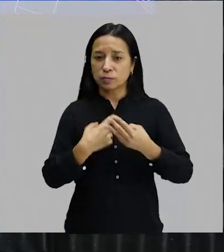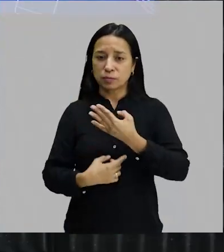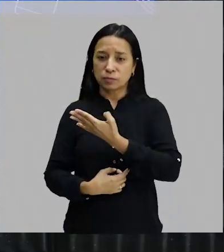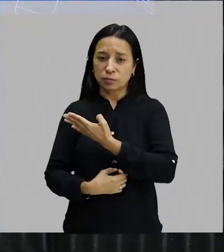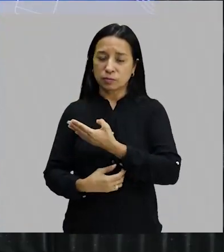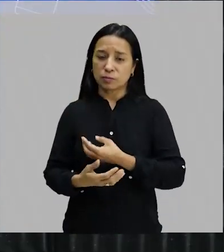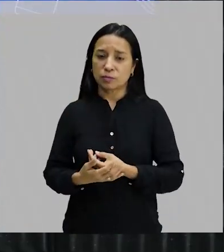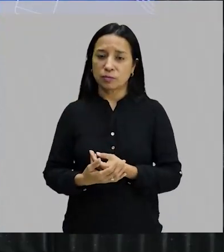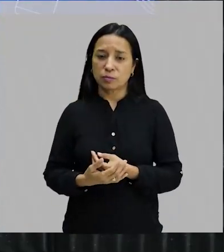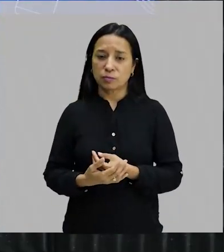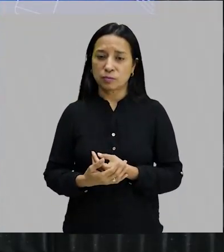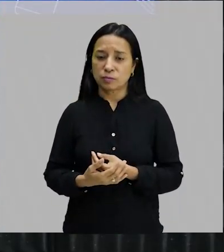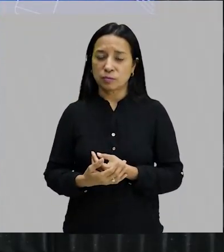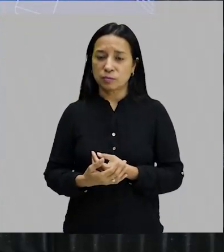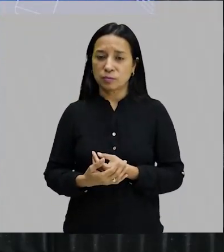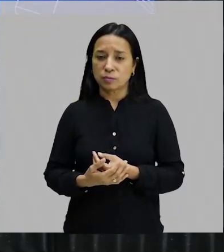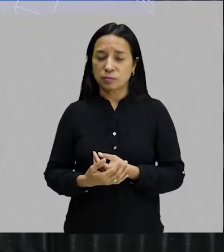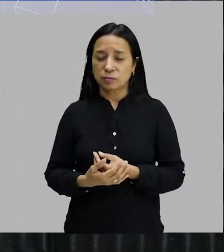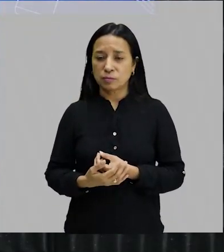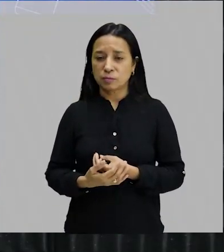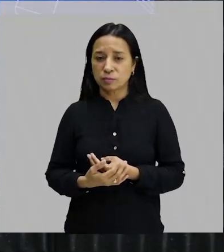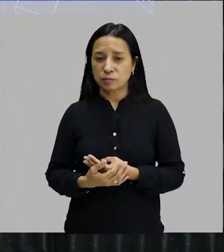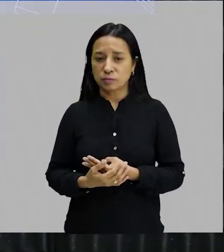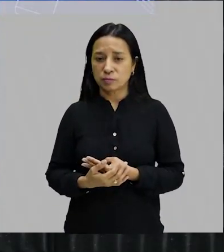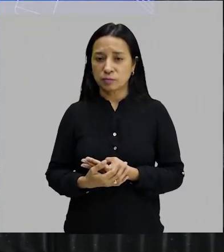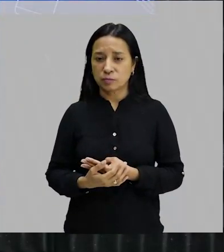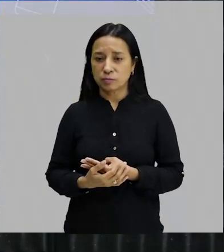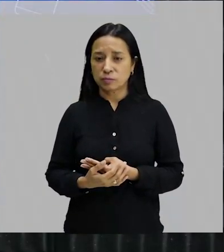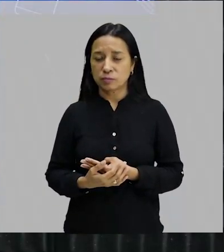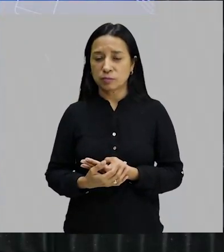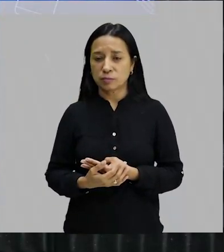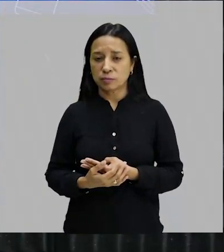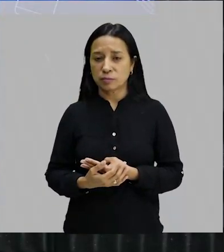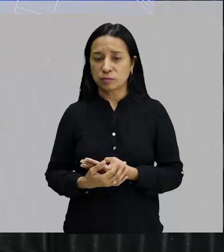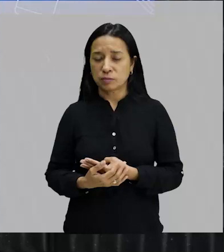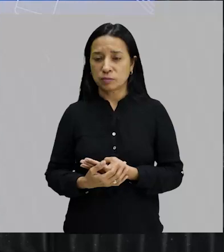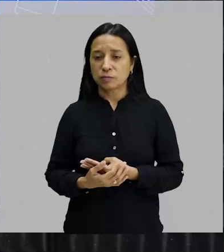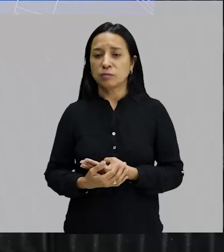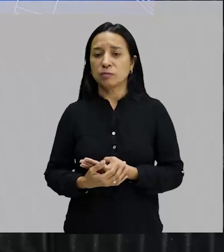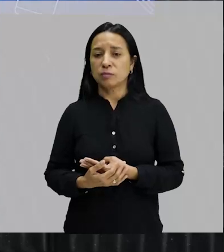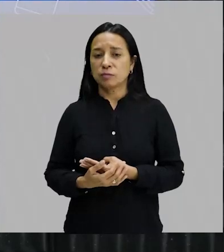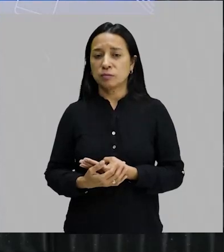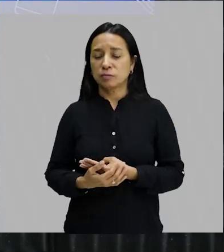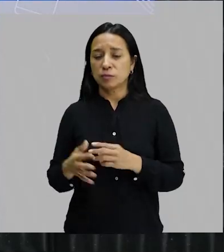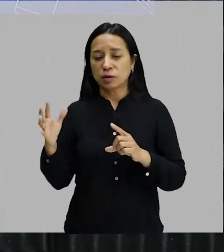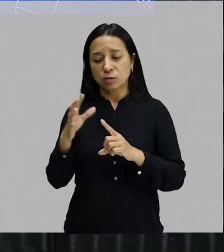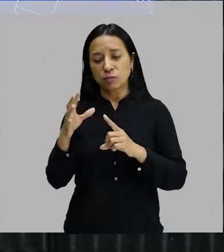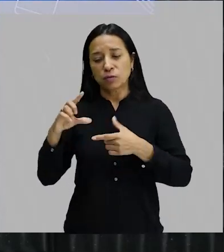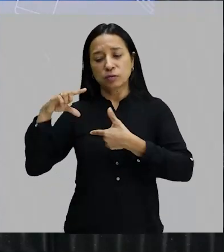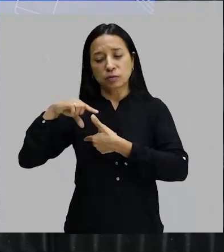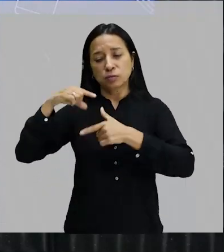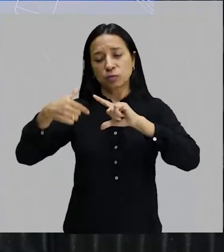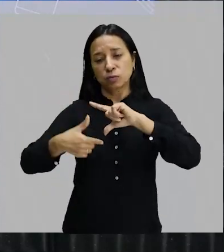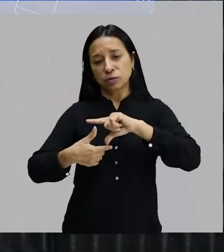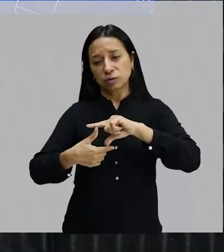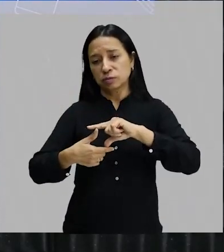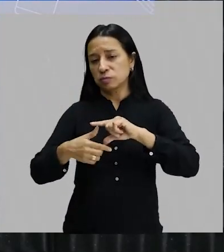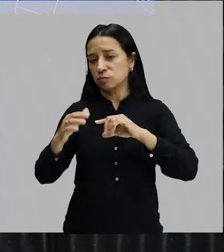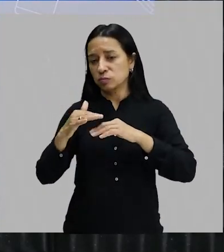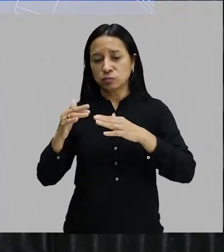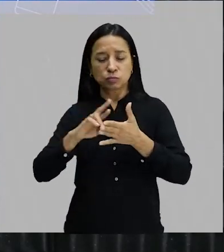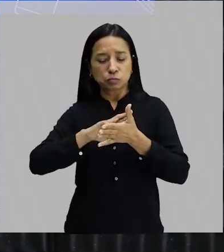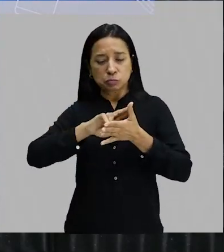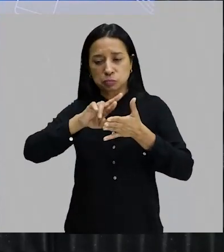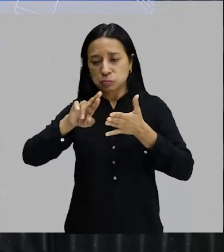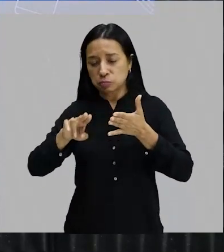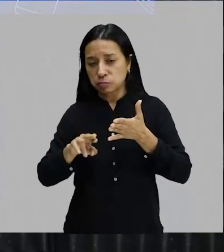trabalhou com texturas de tecidos, ele trabalhou com formas mais geométricas. Há uma influência do cubismo, há influência do surrealismo, há influência do